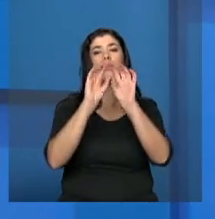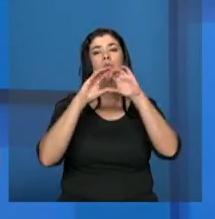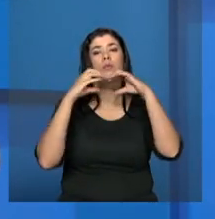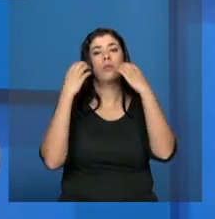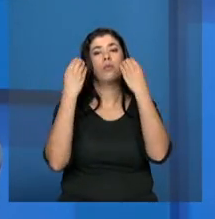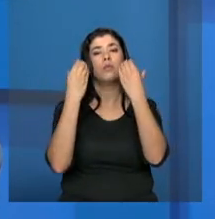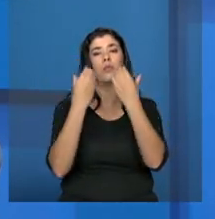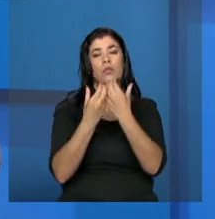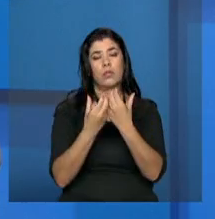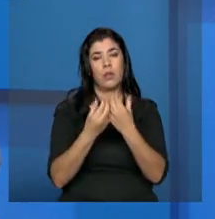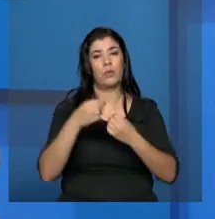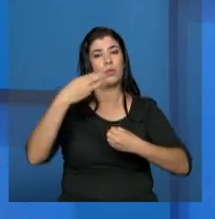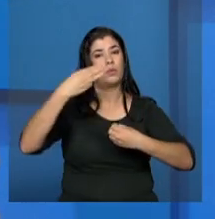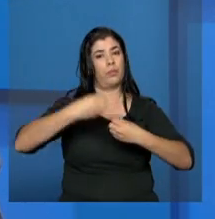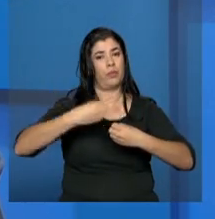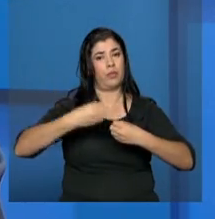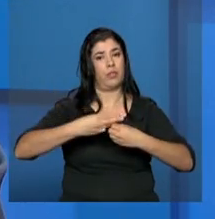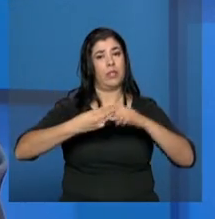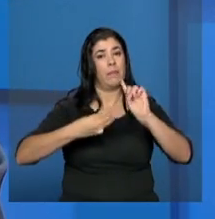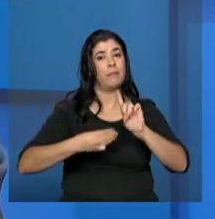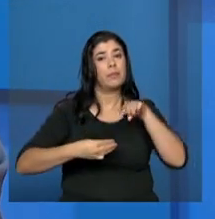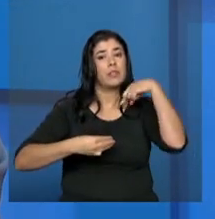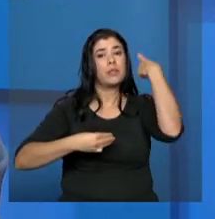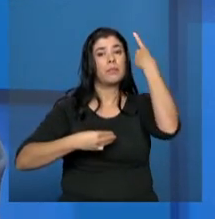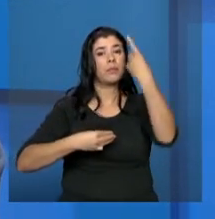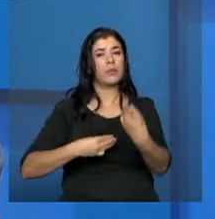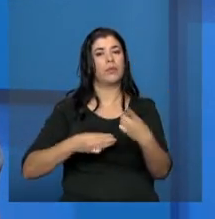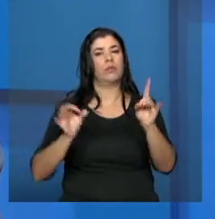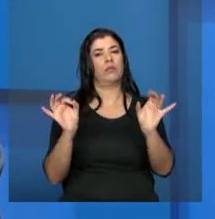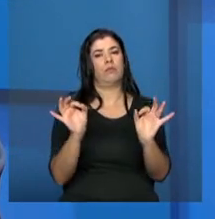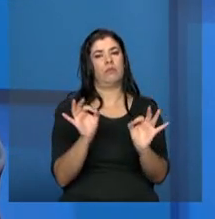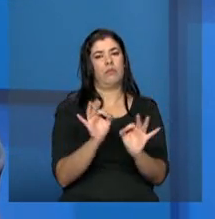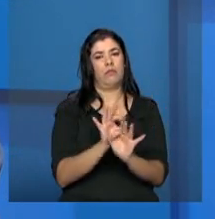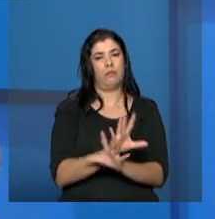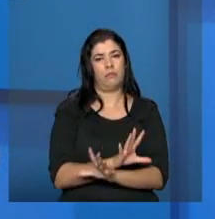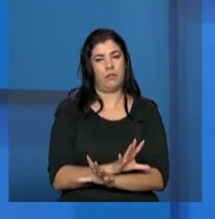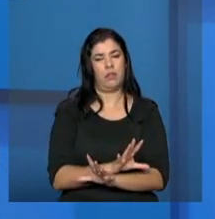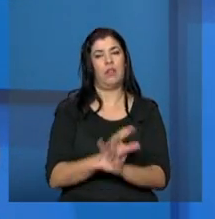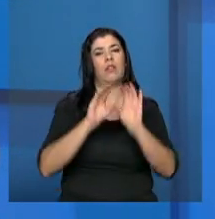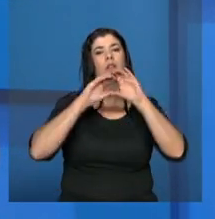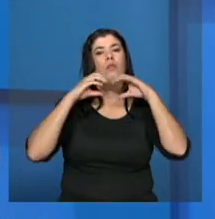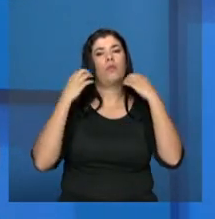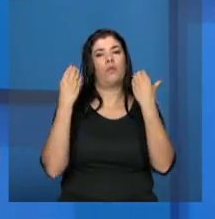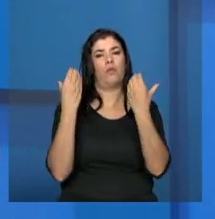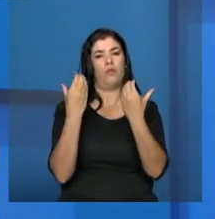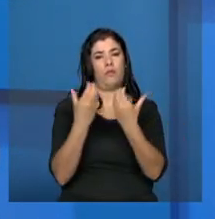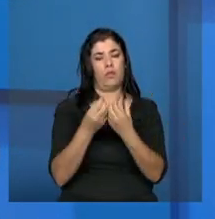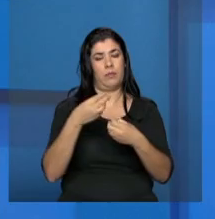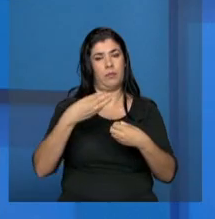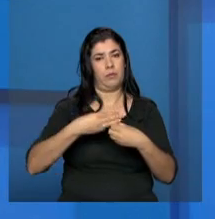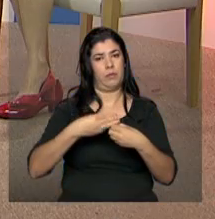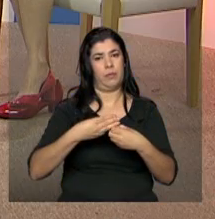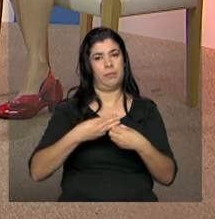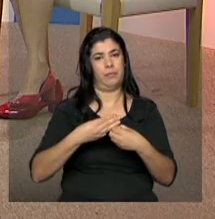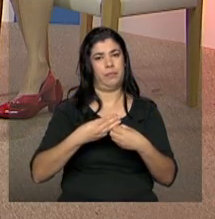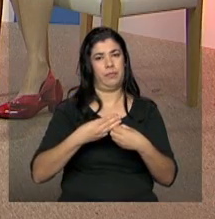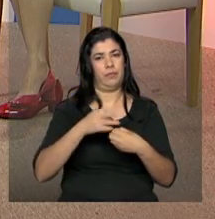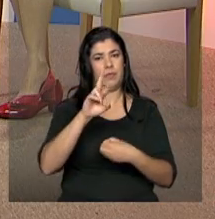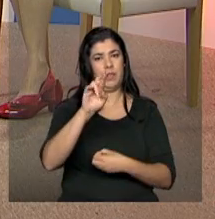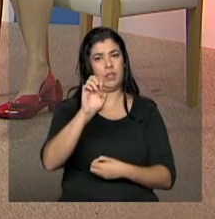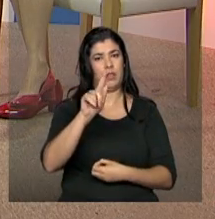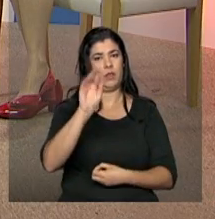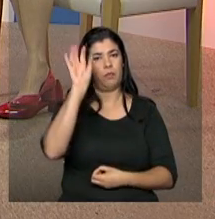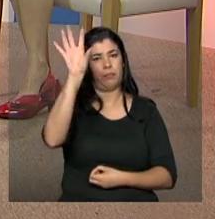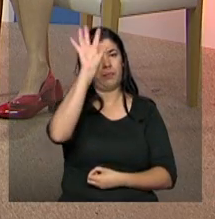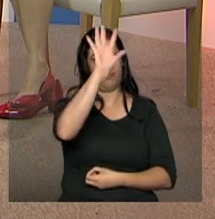municipal, né? Pós a etapa, bem lembrado, presidente, pós a realização das conferências municipais para adensar o